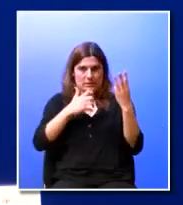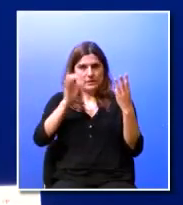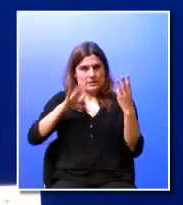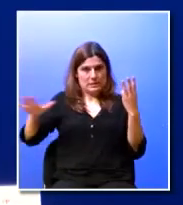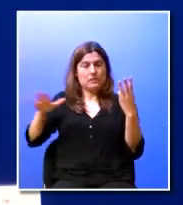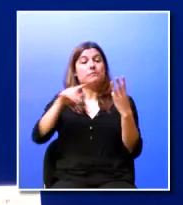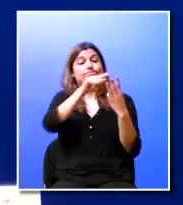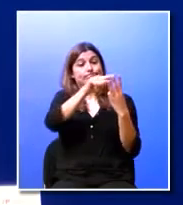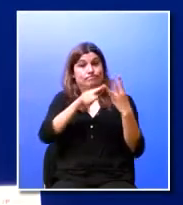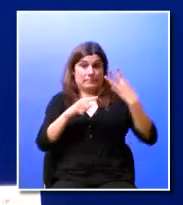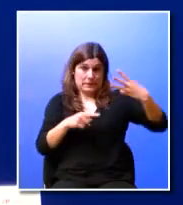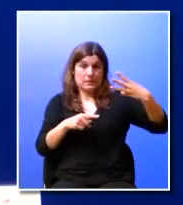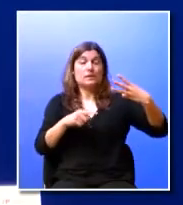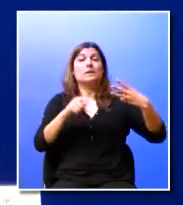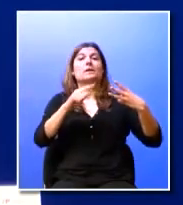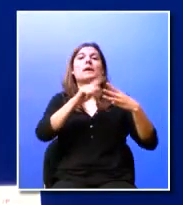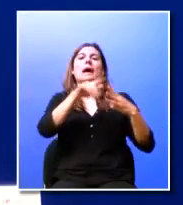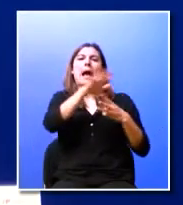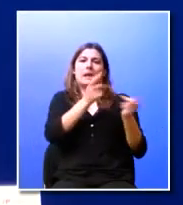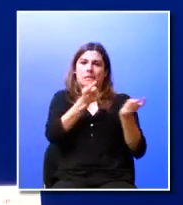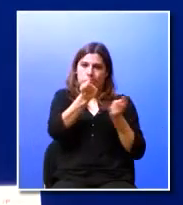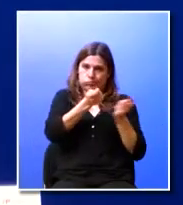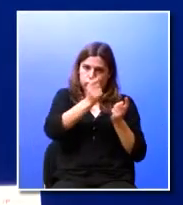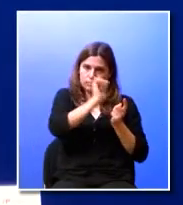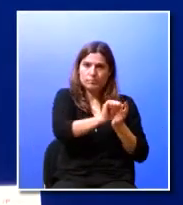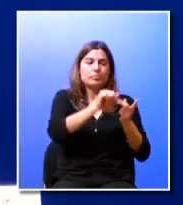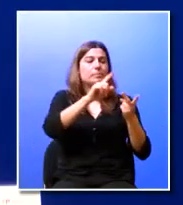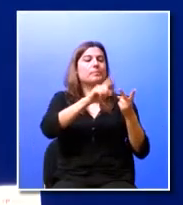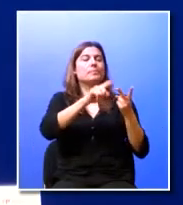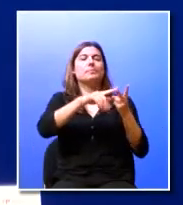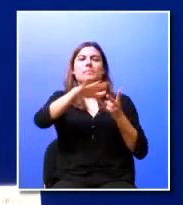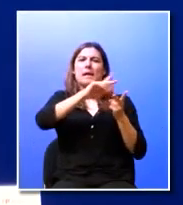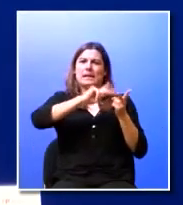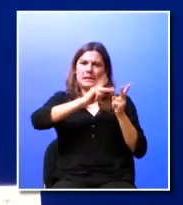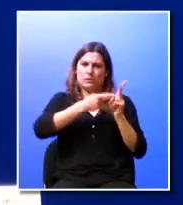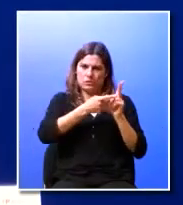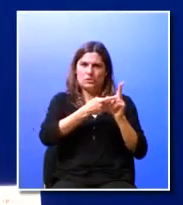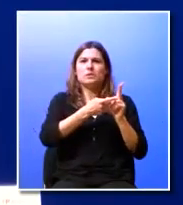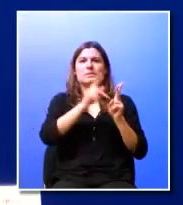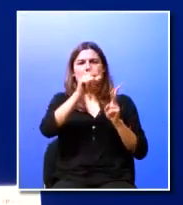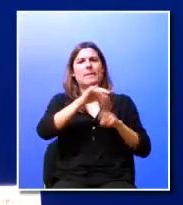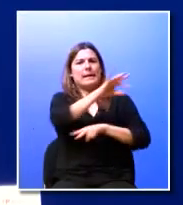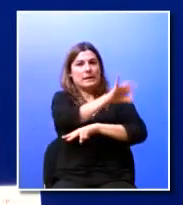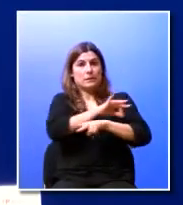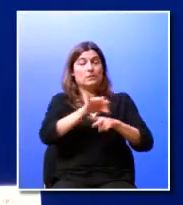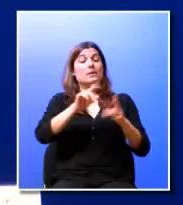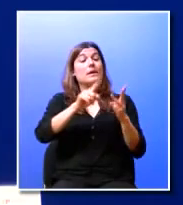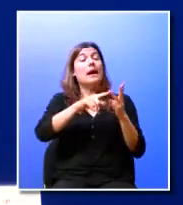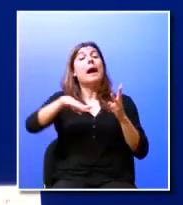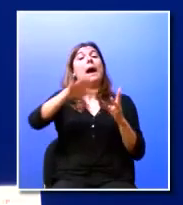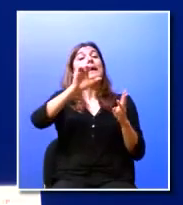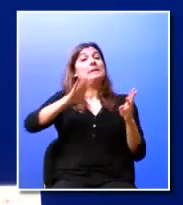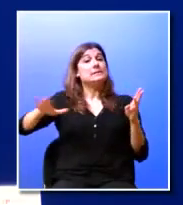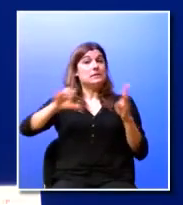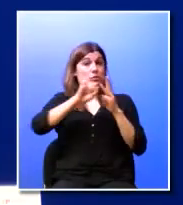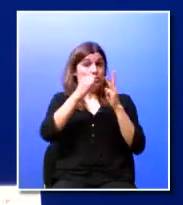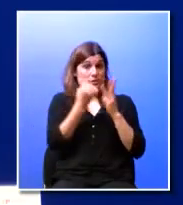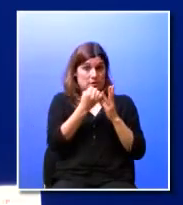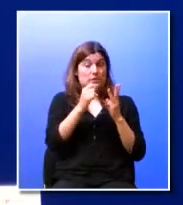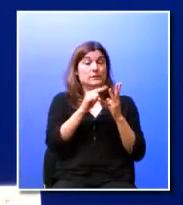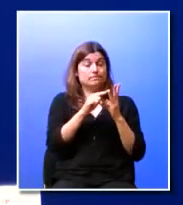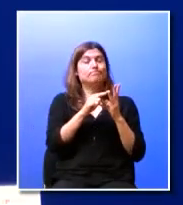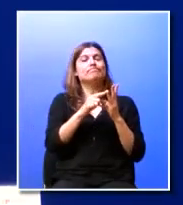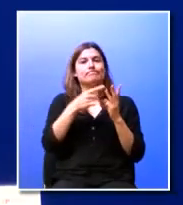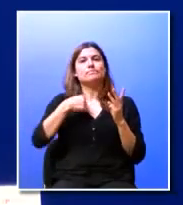no ISPT realmente a área da gestão a área das tecnologias e da arquitetura mas a área das ciências sociais pensamos